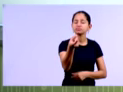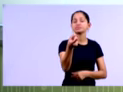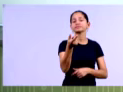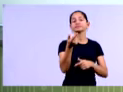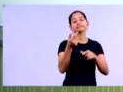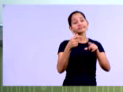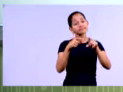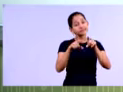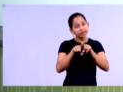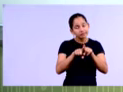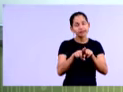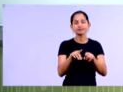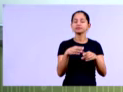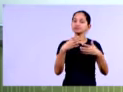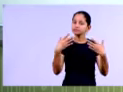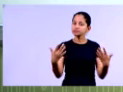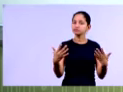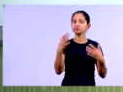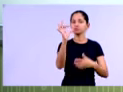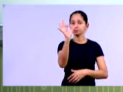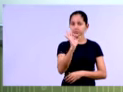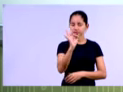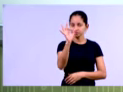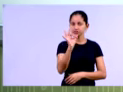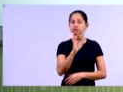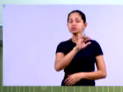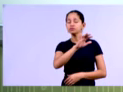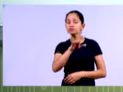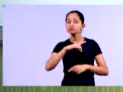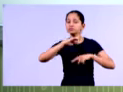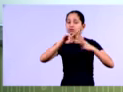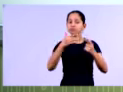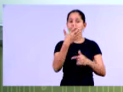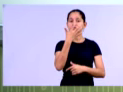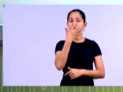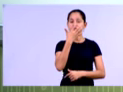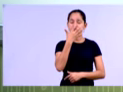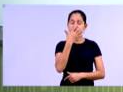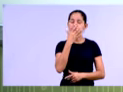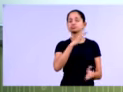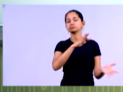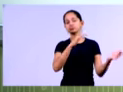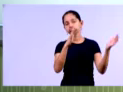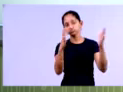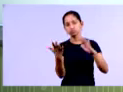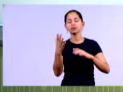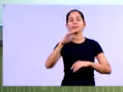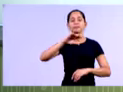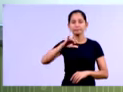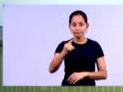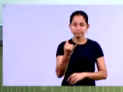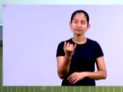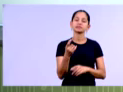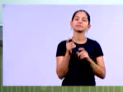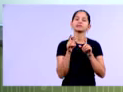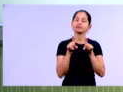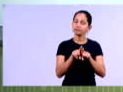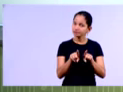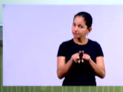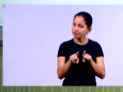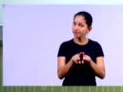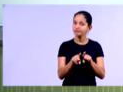Então, os percentuais, professor Klebio, né, e os colegas também que estão nos vendo e nos ouvindo aqui na nossa teleaula, os percentuais